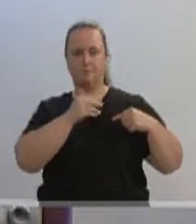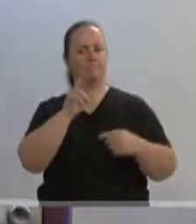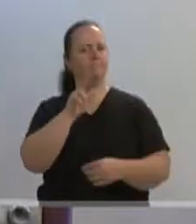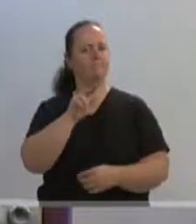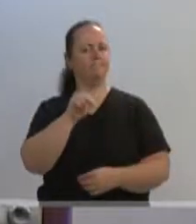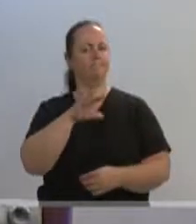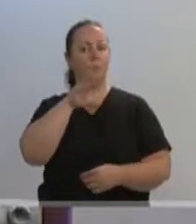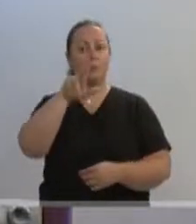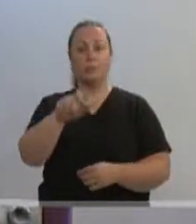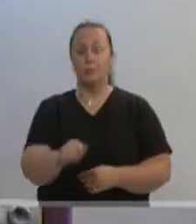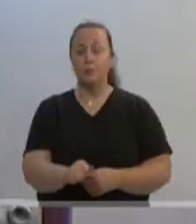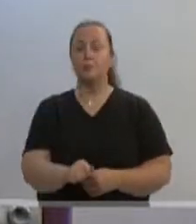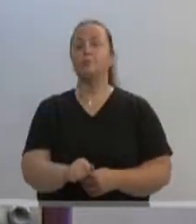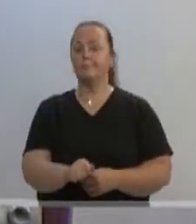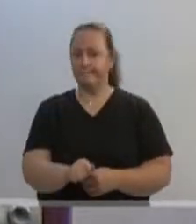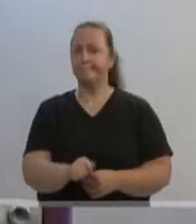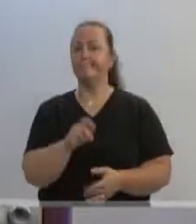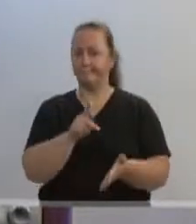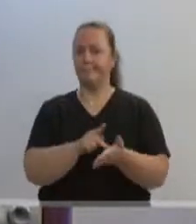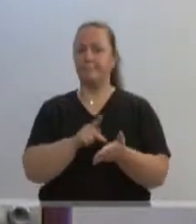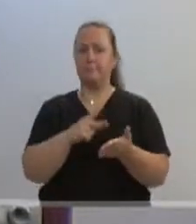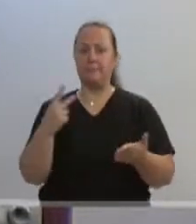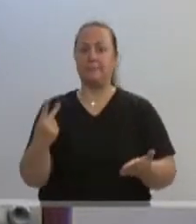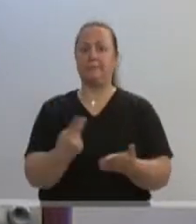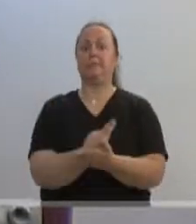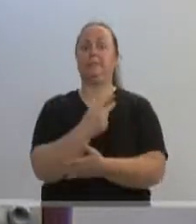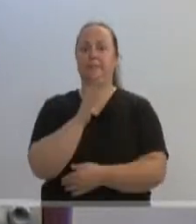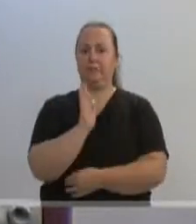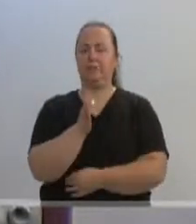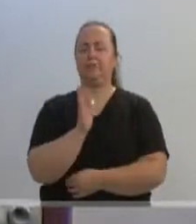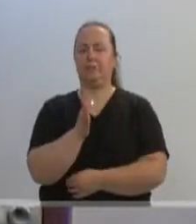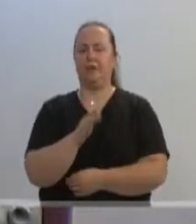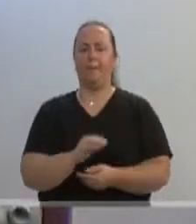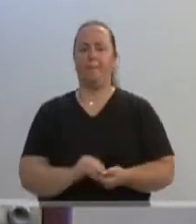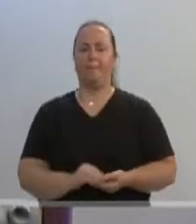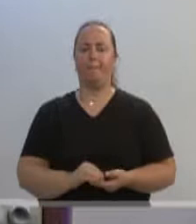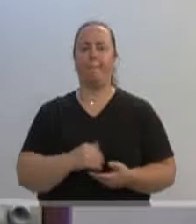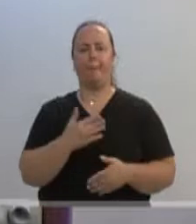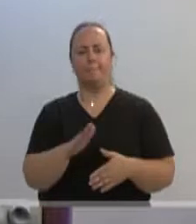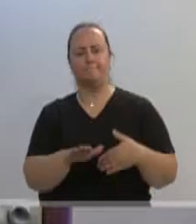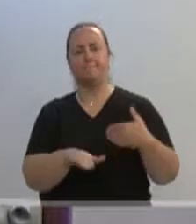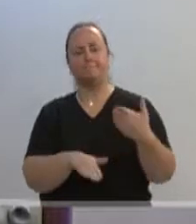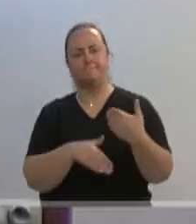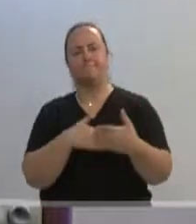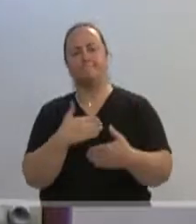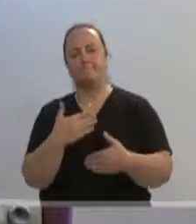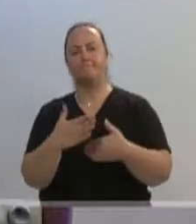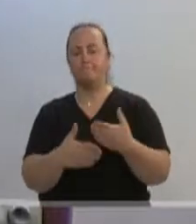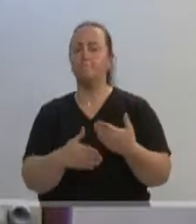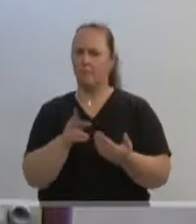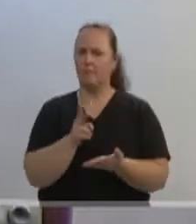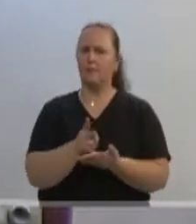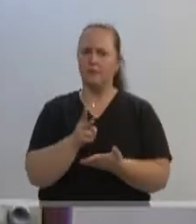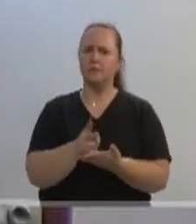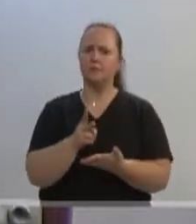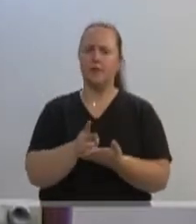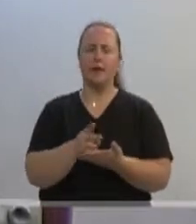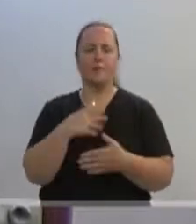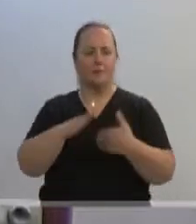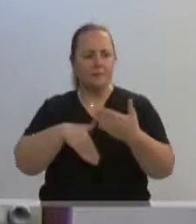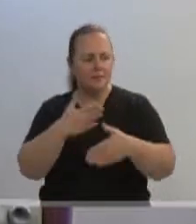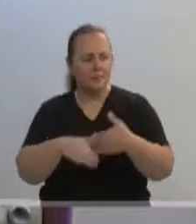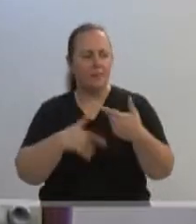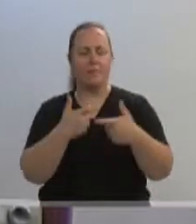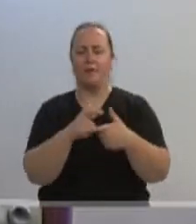gestões muitas vezes erraram, e erraram muito com a nossa cidade. Então, ao longo dos anos, o nosso município esteve, sim, constantes a desenvolvimento,